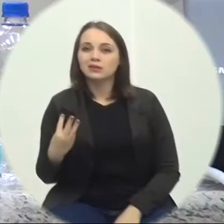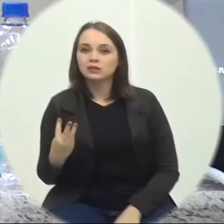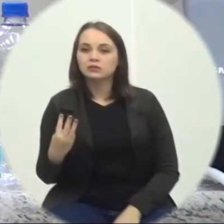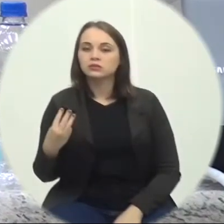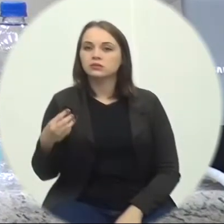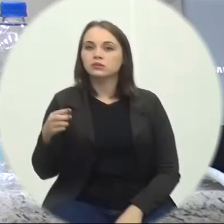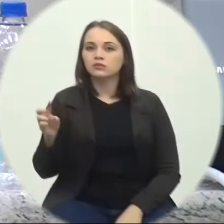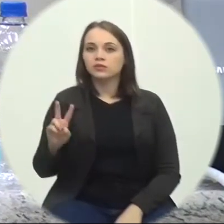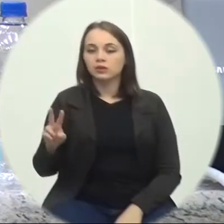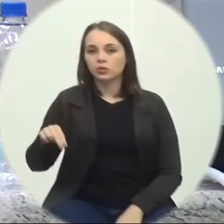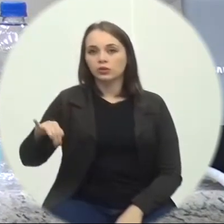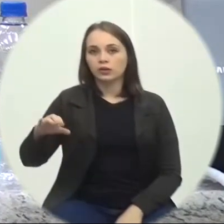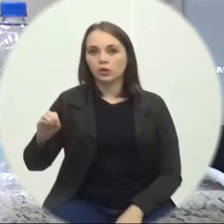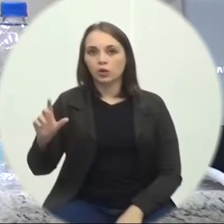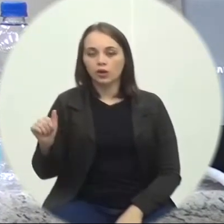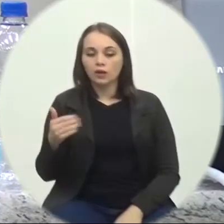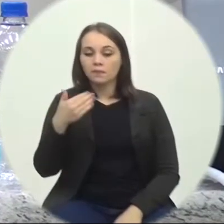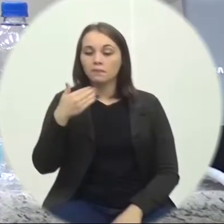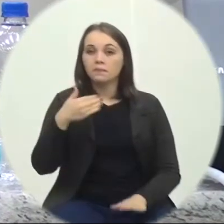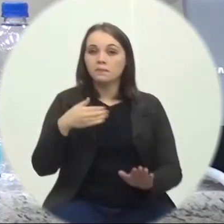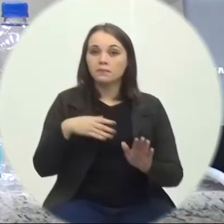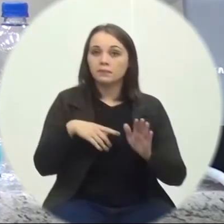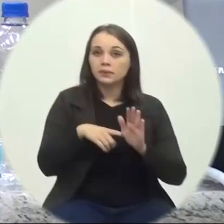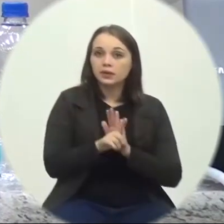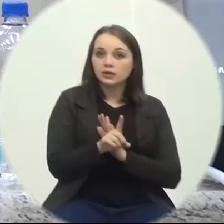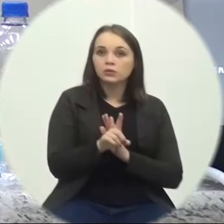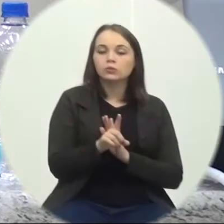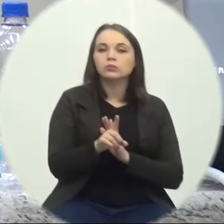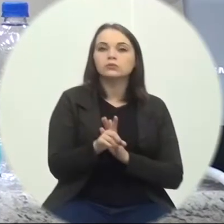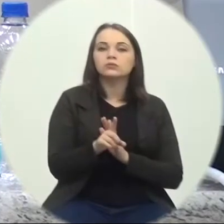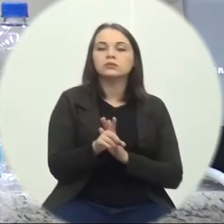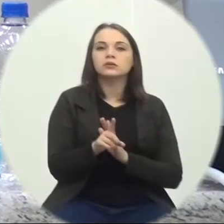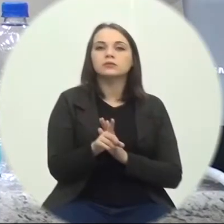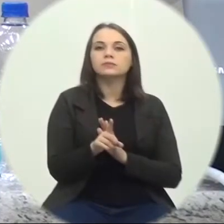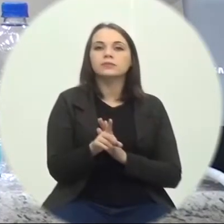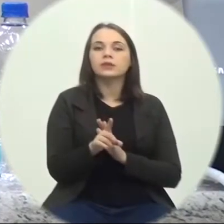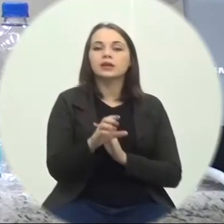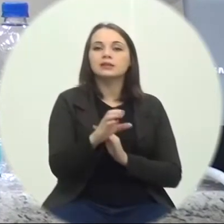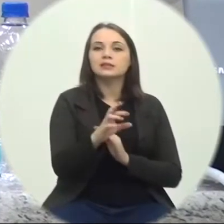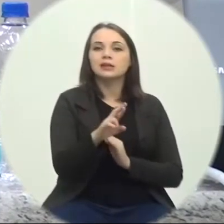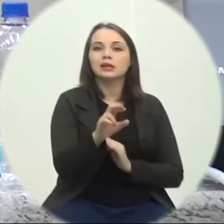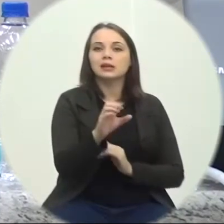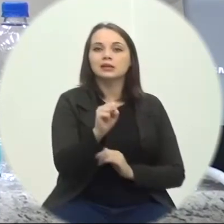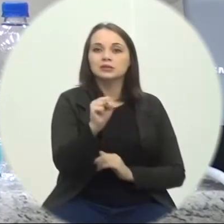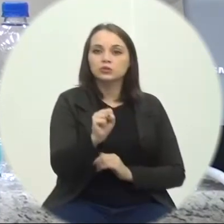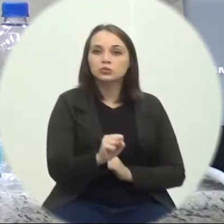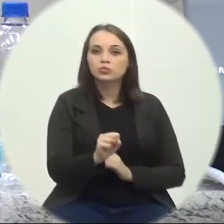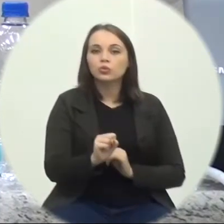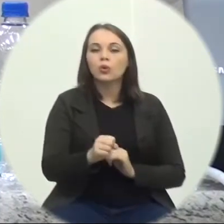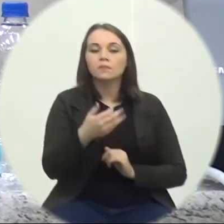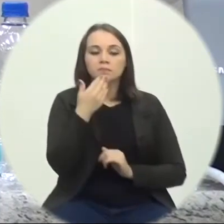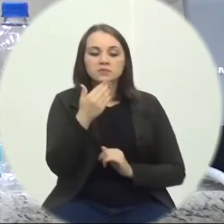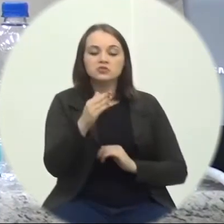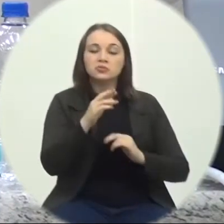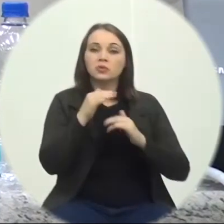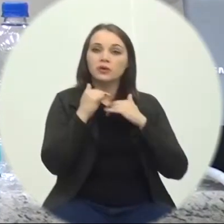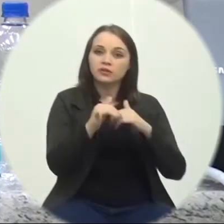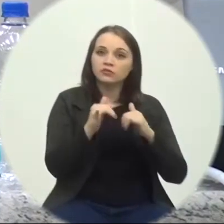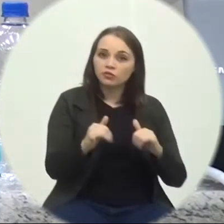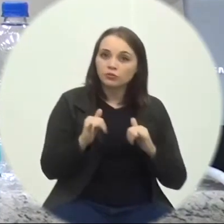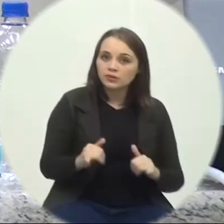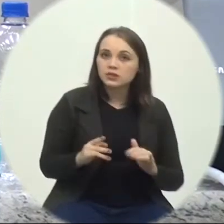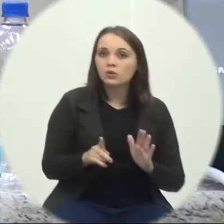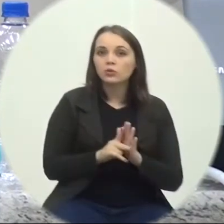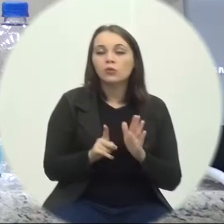A coordenadoria Regional De Infraestrutura Sul A CR Sul Solicitando Informações Relacionadas Ao trecho Do anel